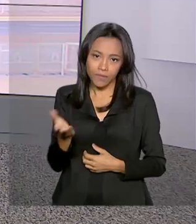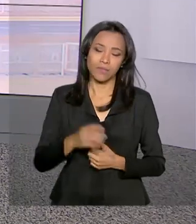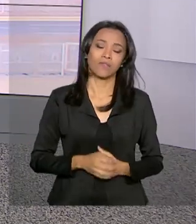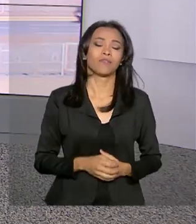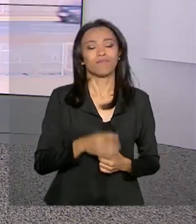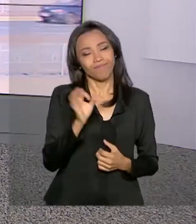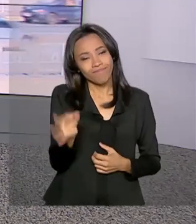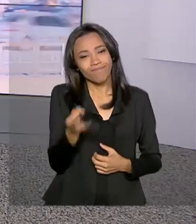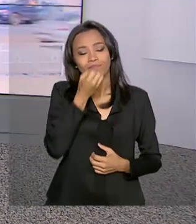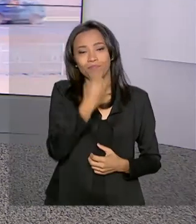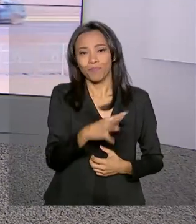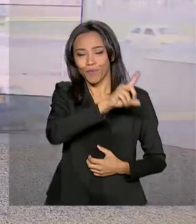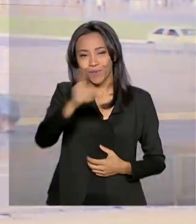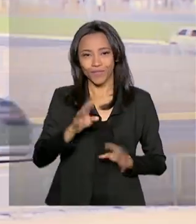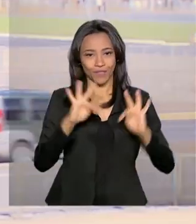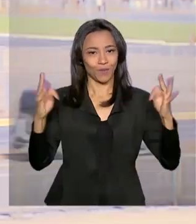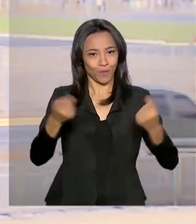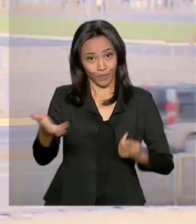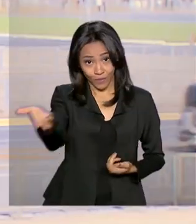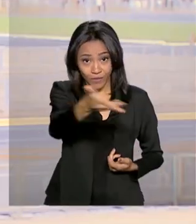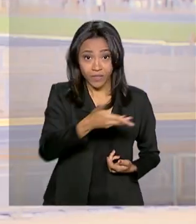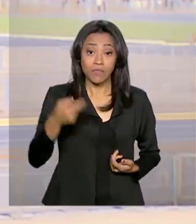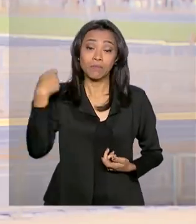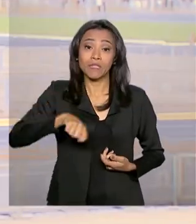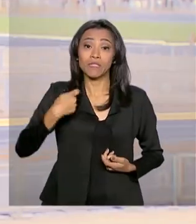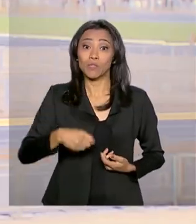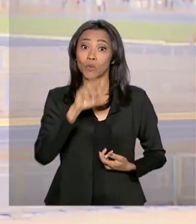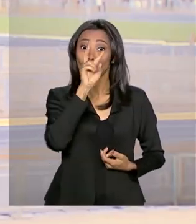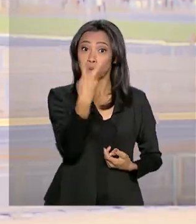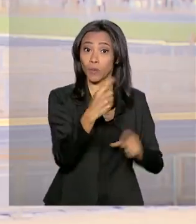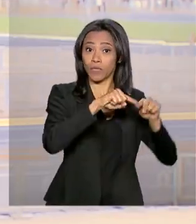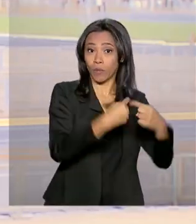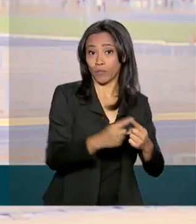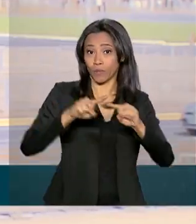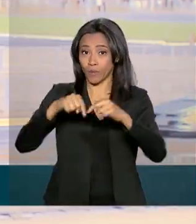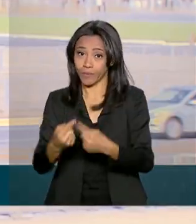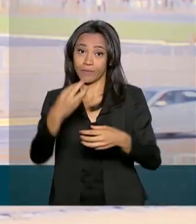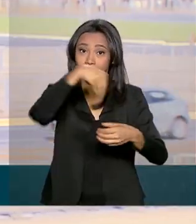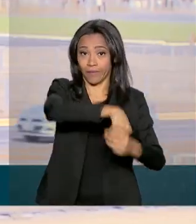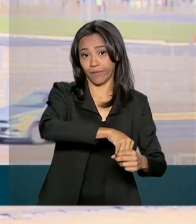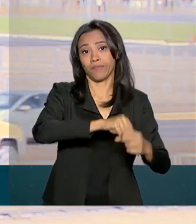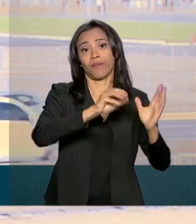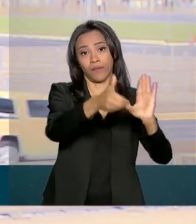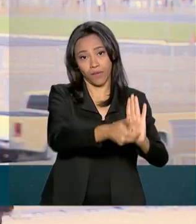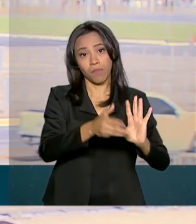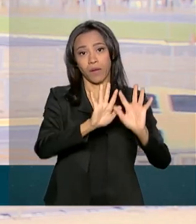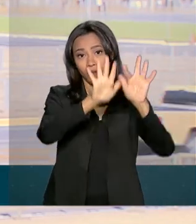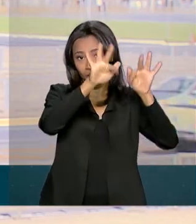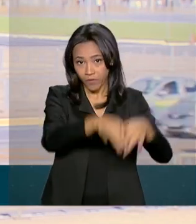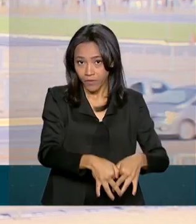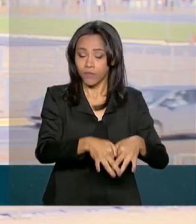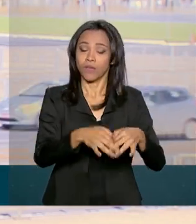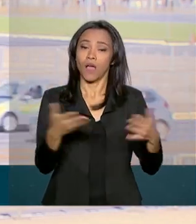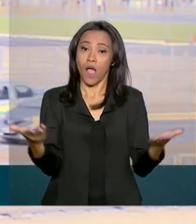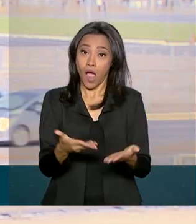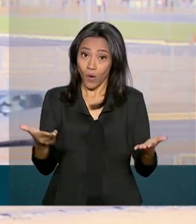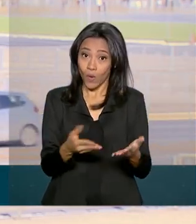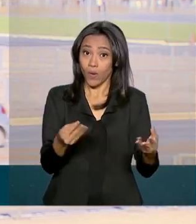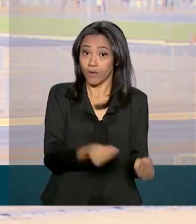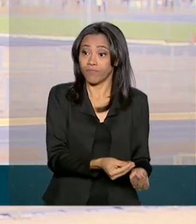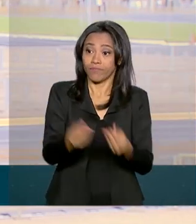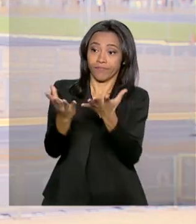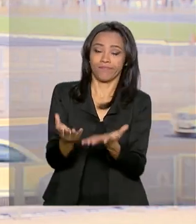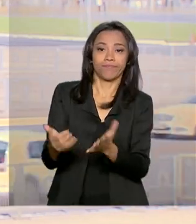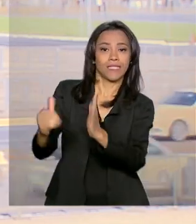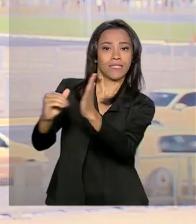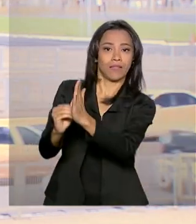Carla, bom dia a você e a todos. Olha, foram necessárias duas sessões do plenário da Câmara para concluir essa votação. A bola agora está com o Senado,